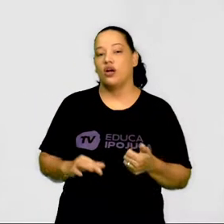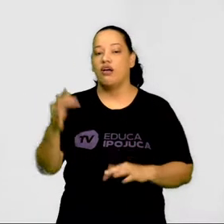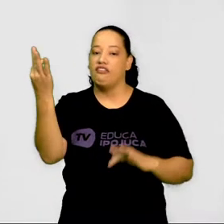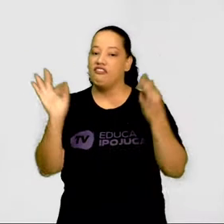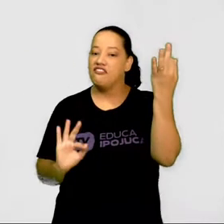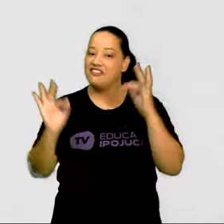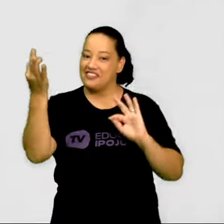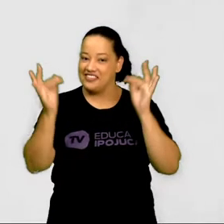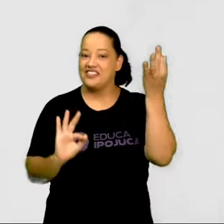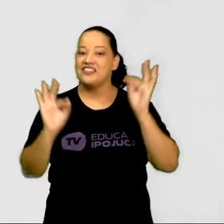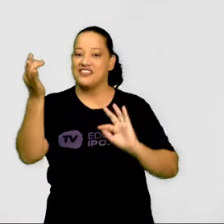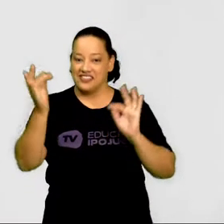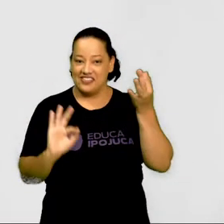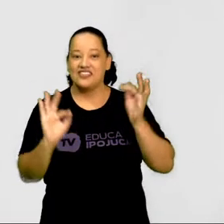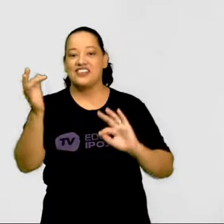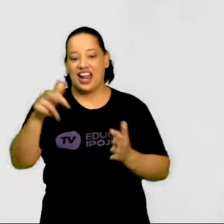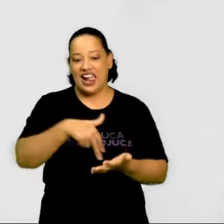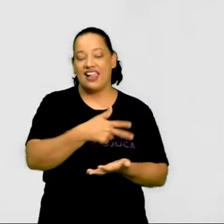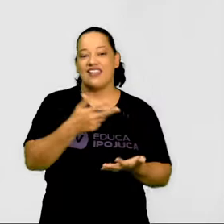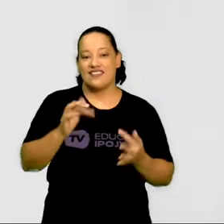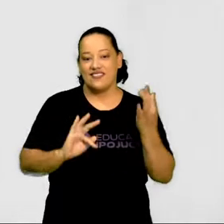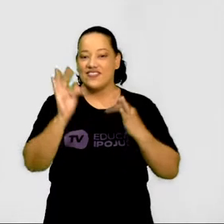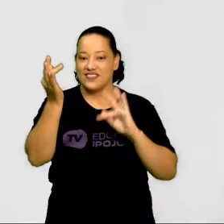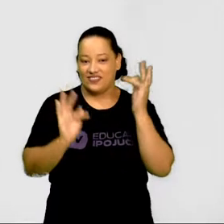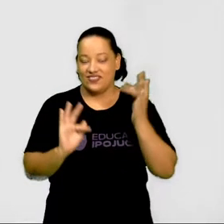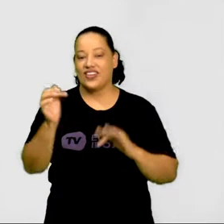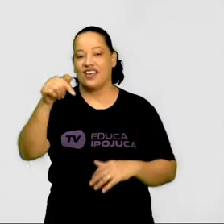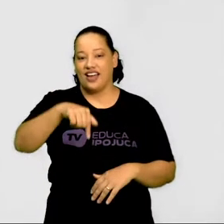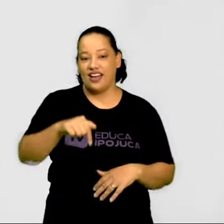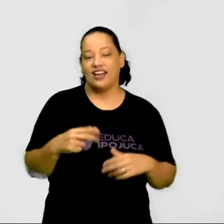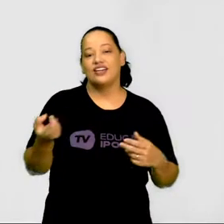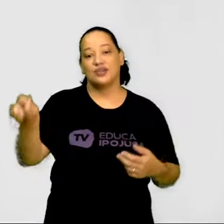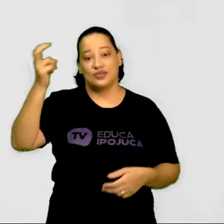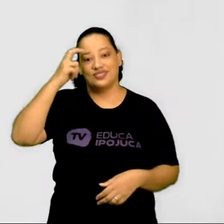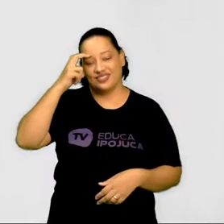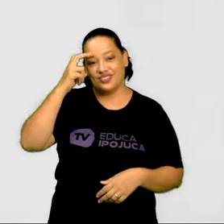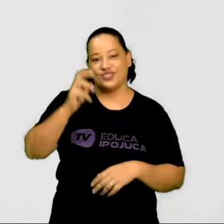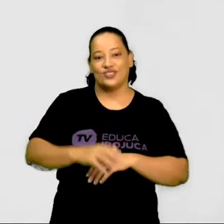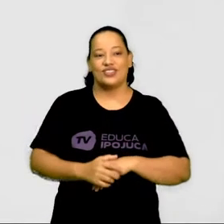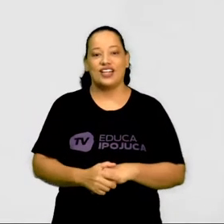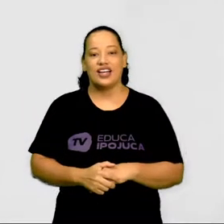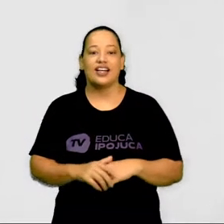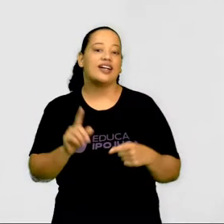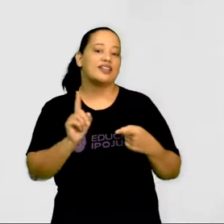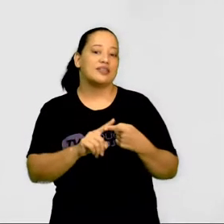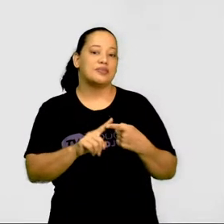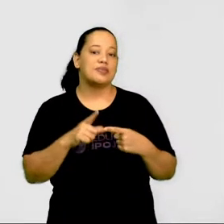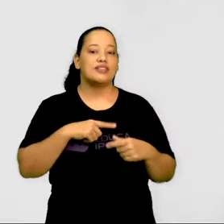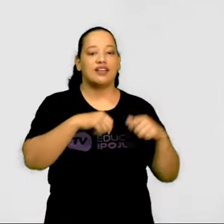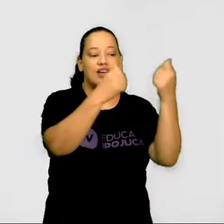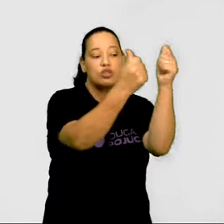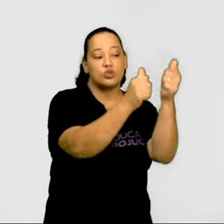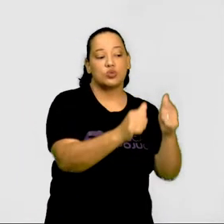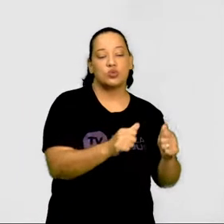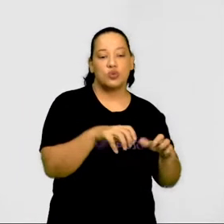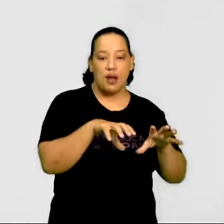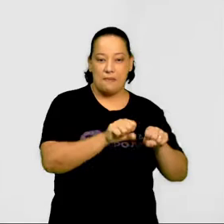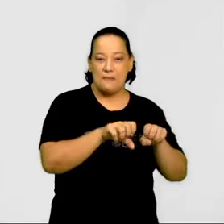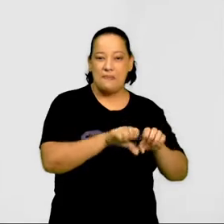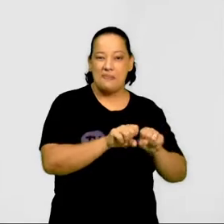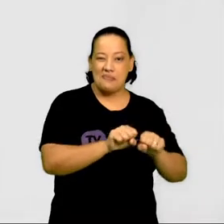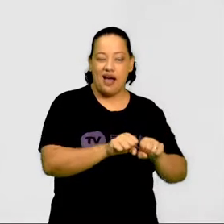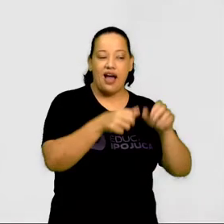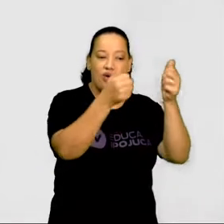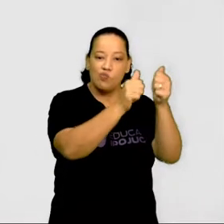representando essa arte visual na nossa cultura do frevo. A questão da escultura no barro, muito